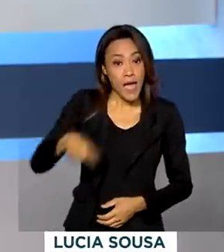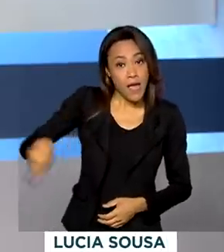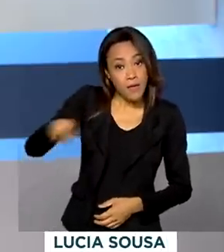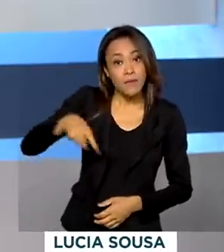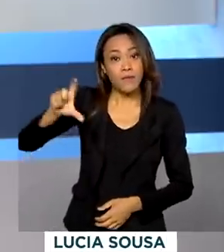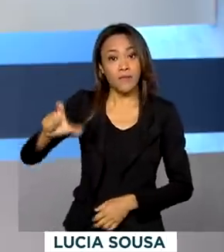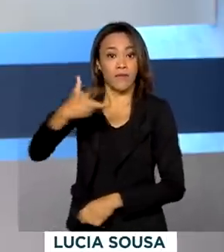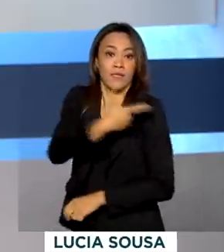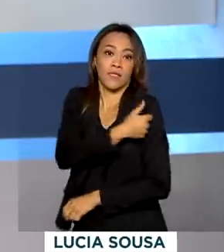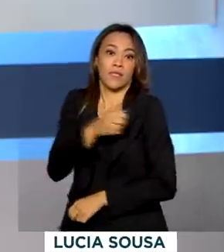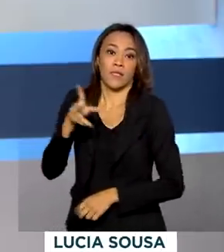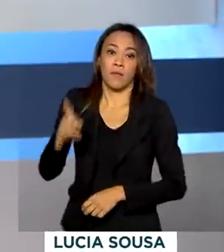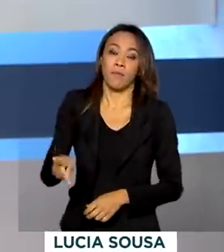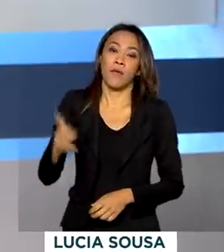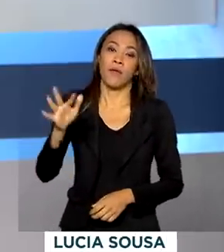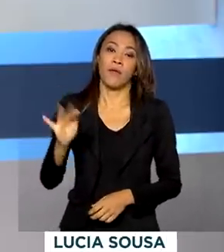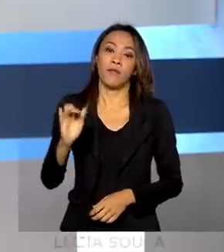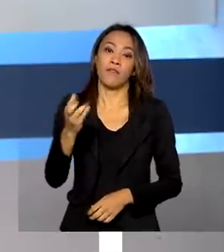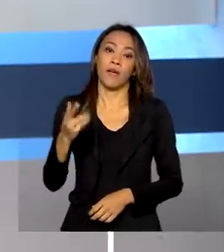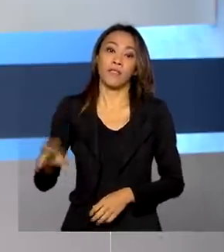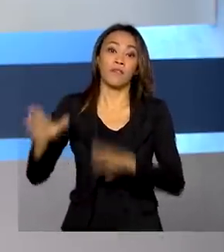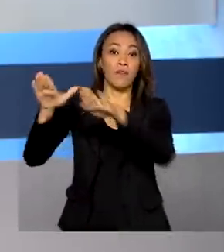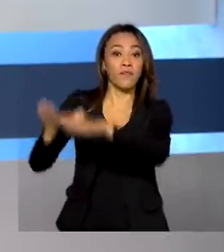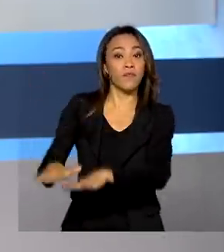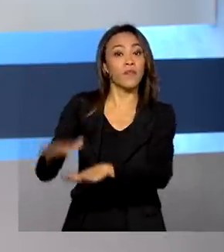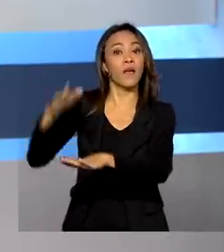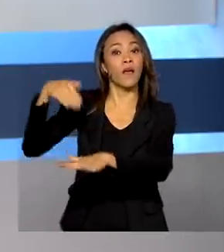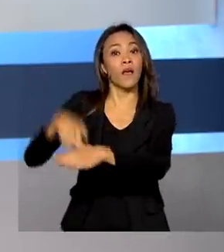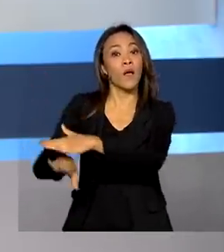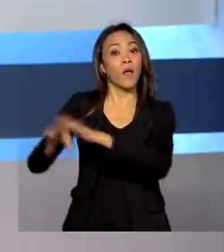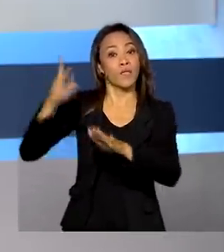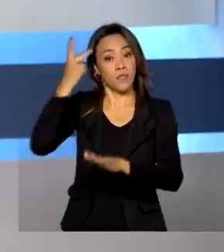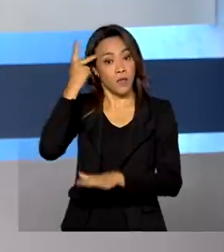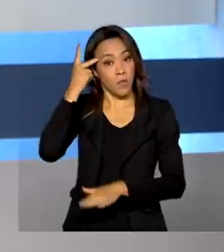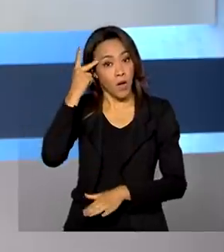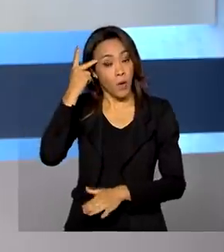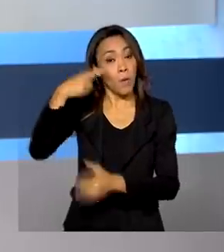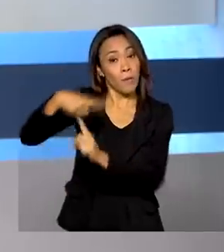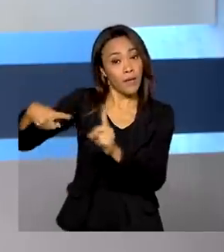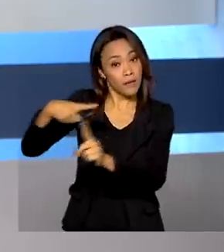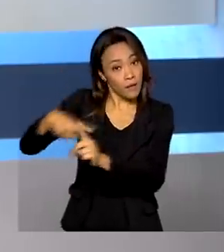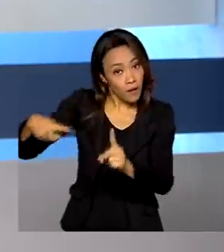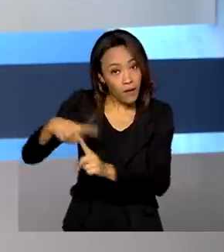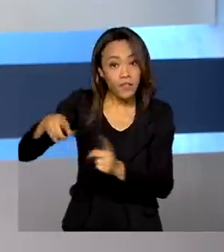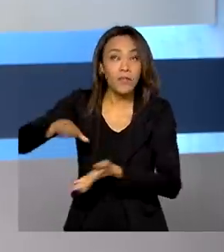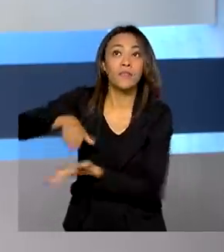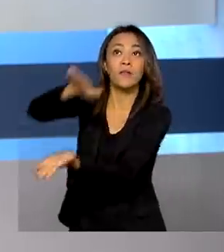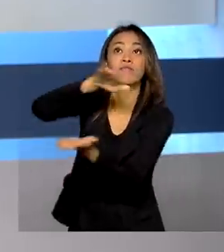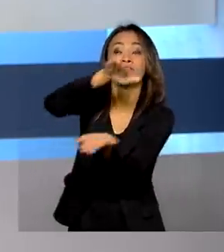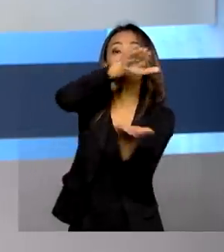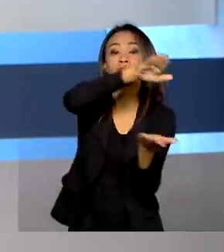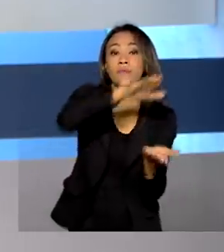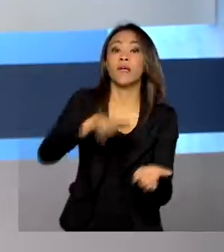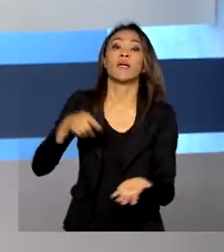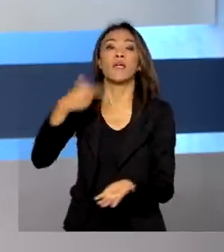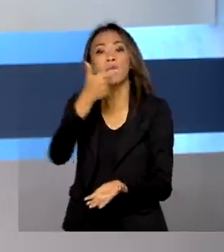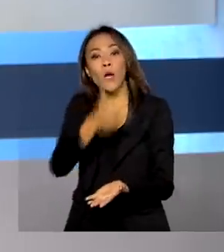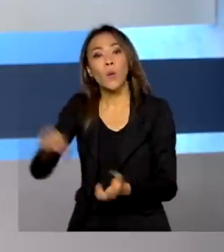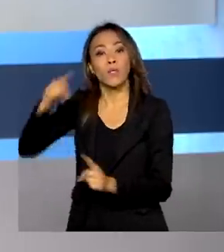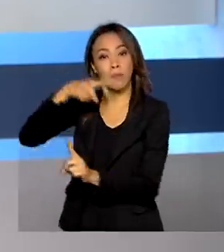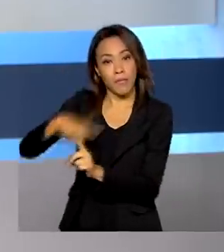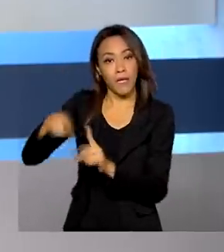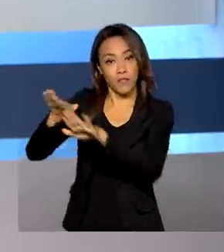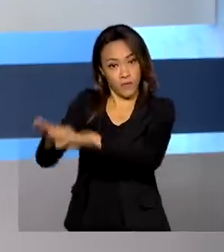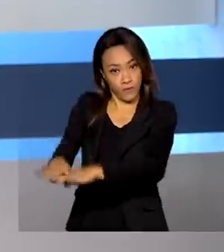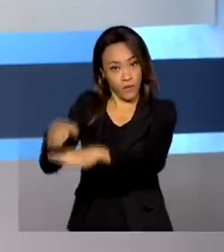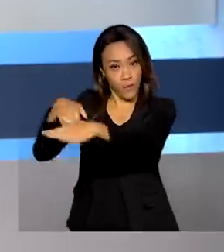em uma estrutura em Guarulhos, São Paulo. Metade do carregamento começa a ser enviado hoje aos estados e a outra metade ficará guardada para a